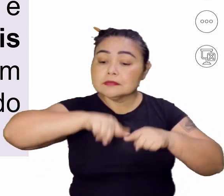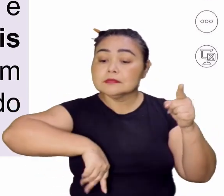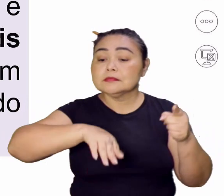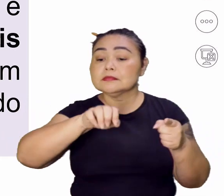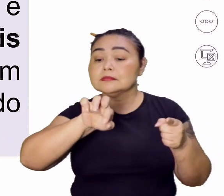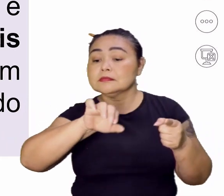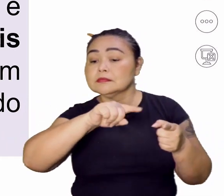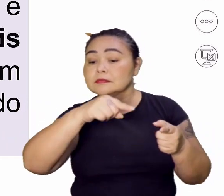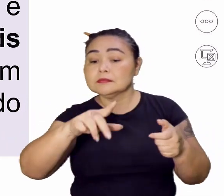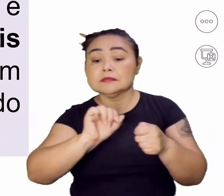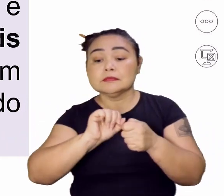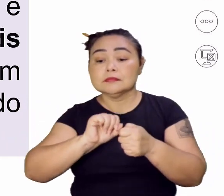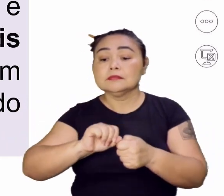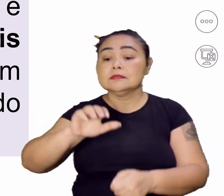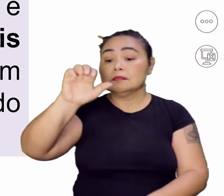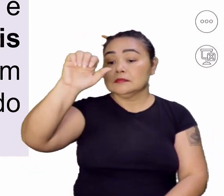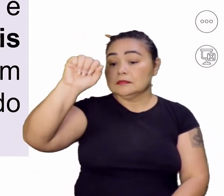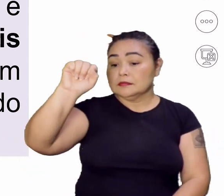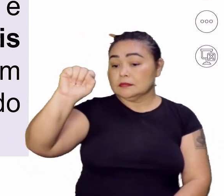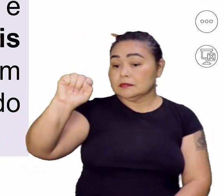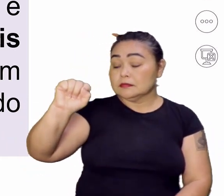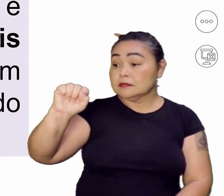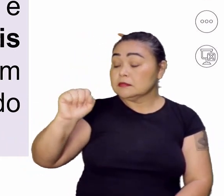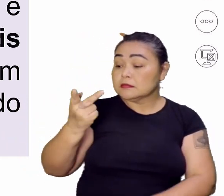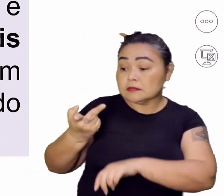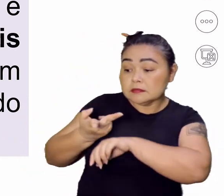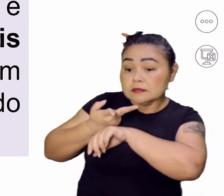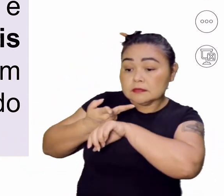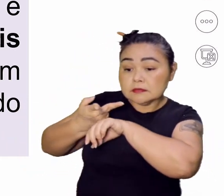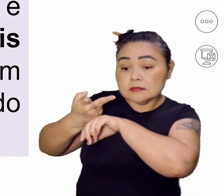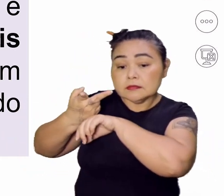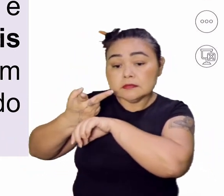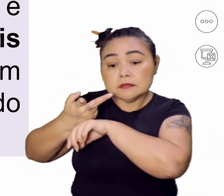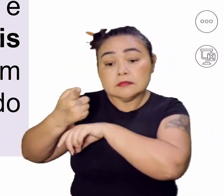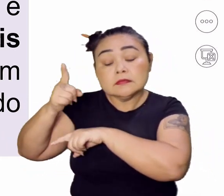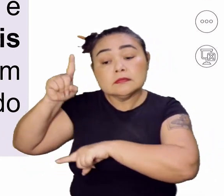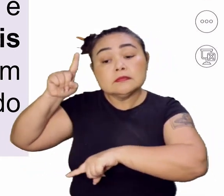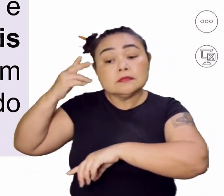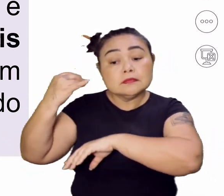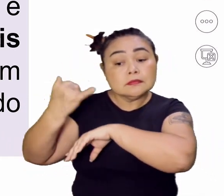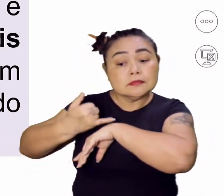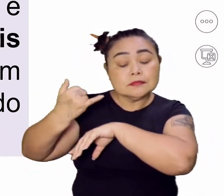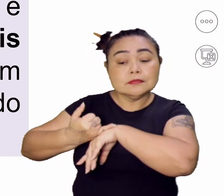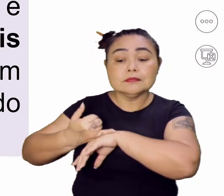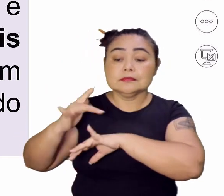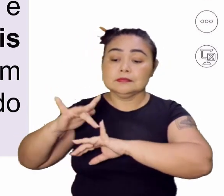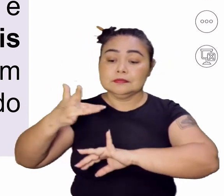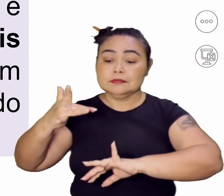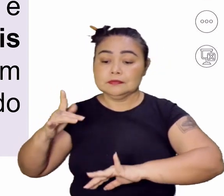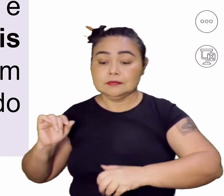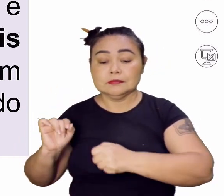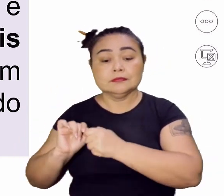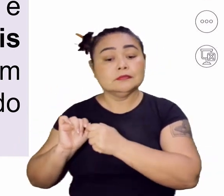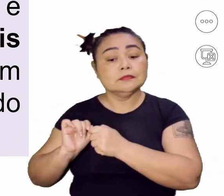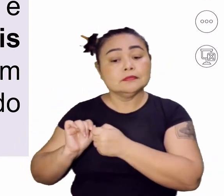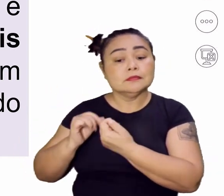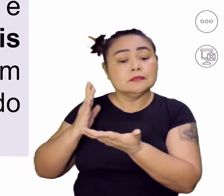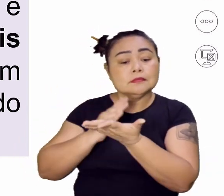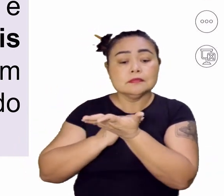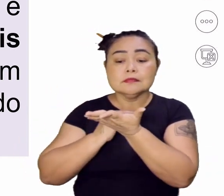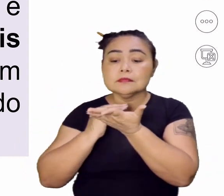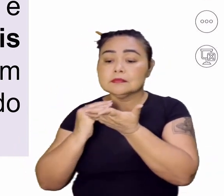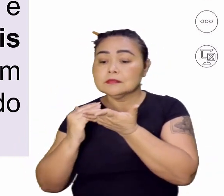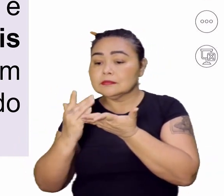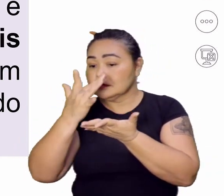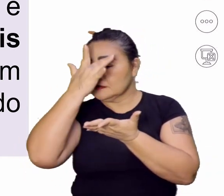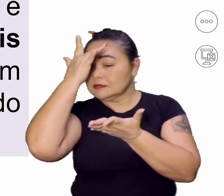e Sudeste com a busca de metais preciosos. Foi uma delas. Começaram as entradas